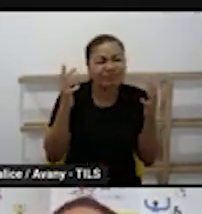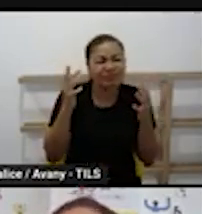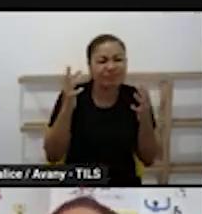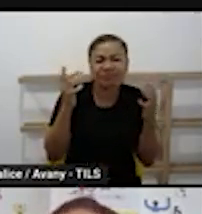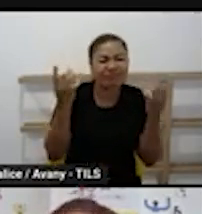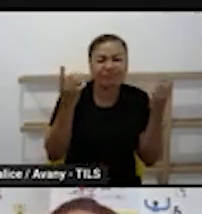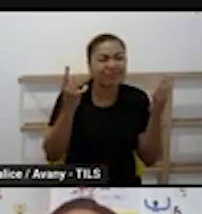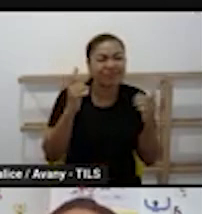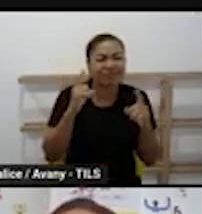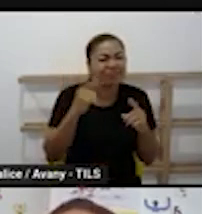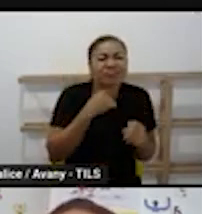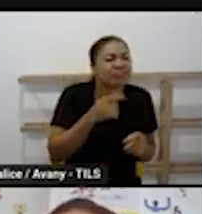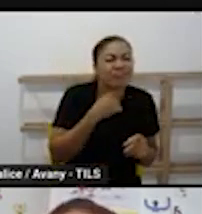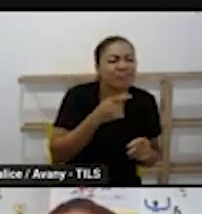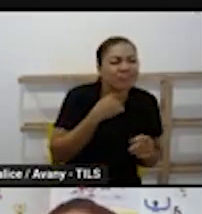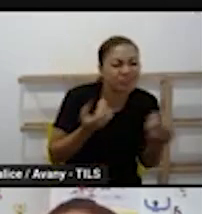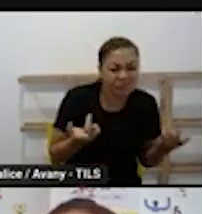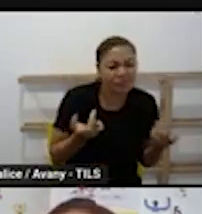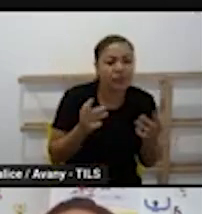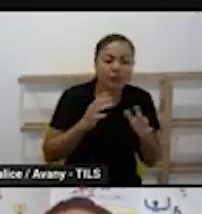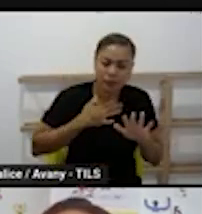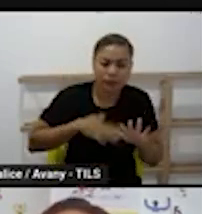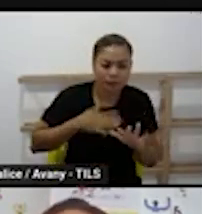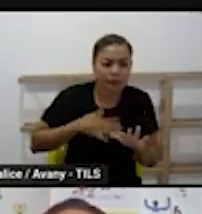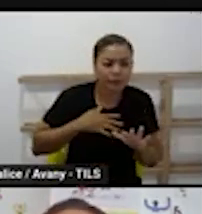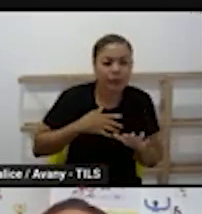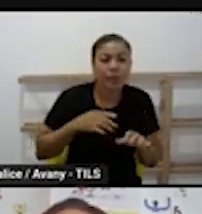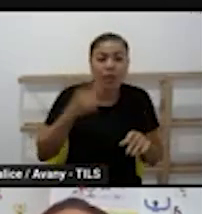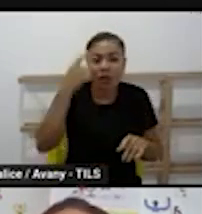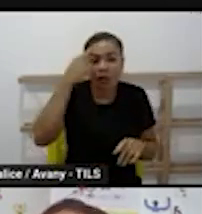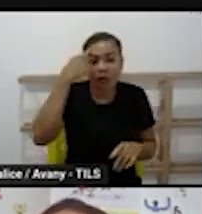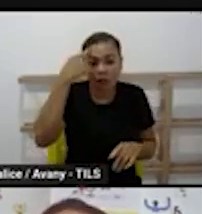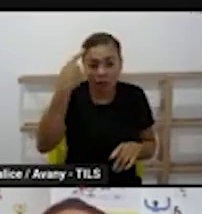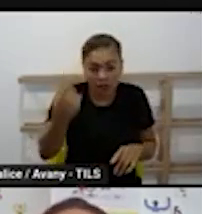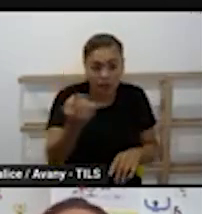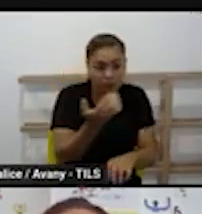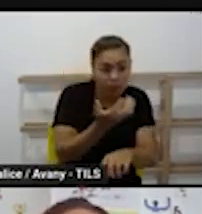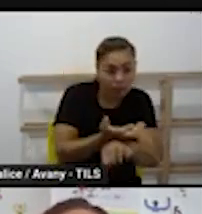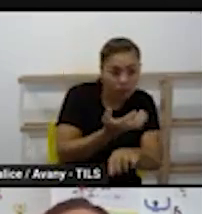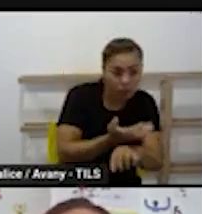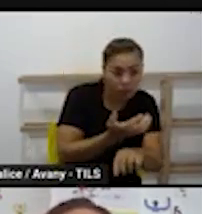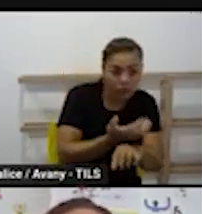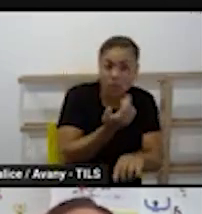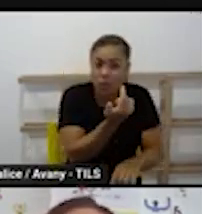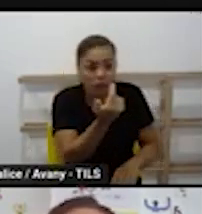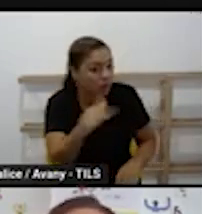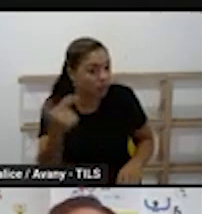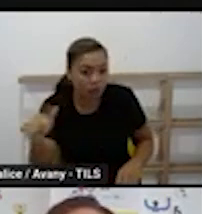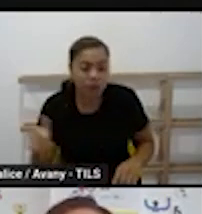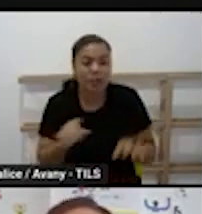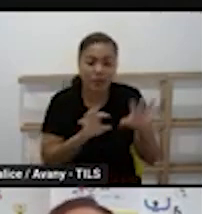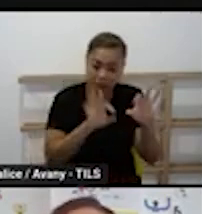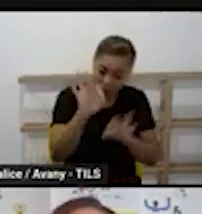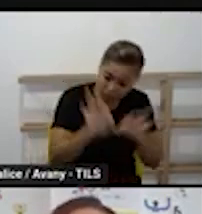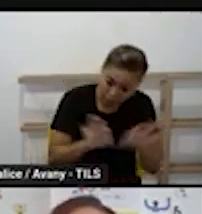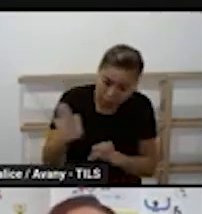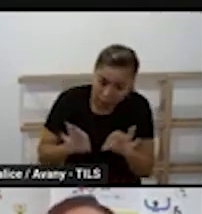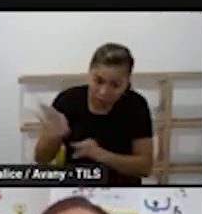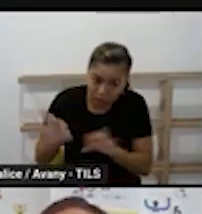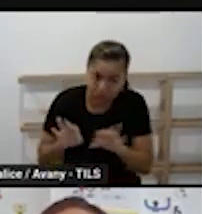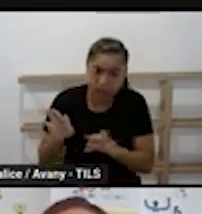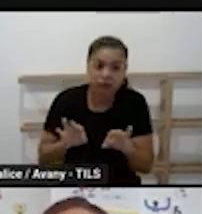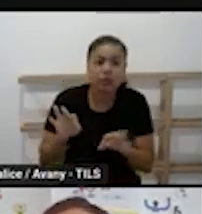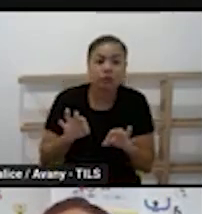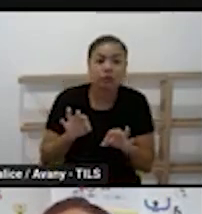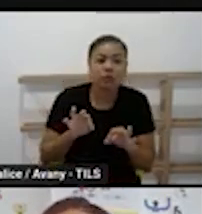Sendo que a educação infantil não tem disciplina, a matriz curricular é organizada para se organizar essa grade